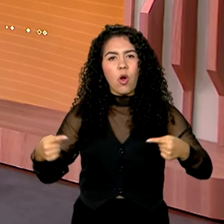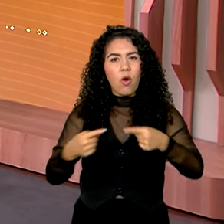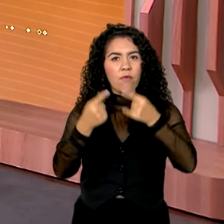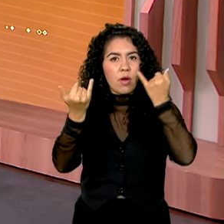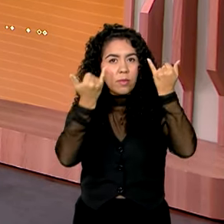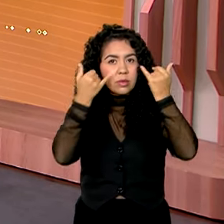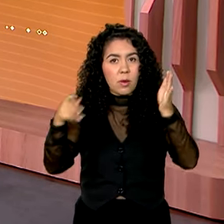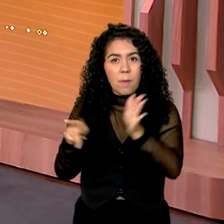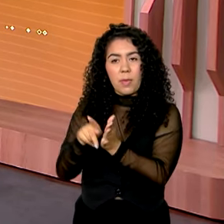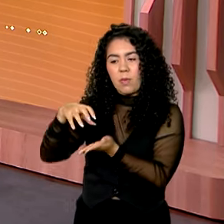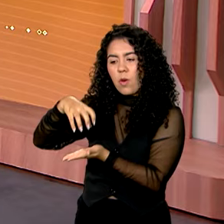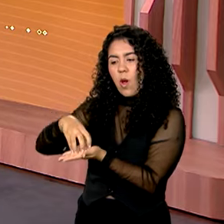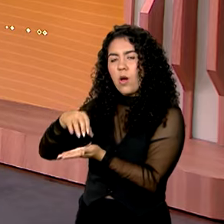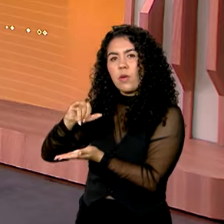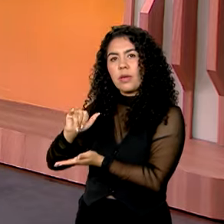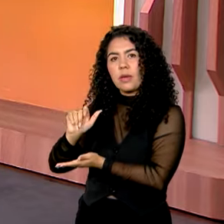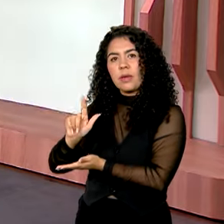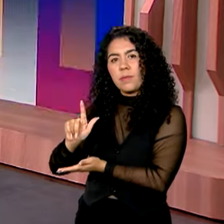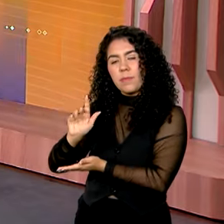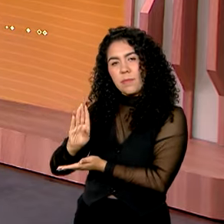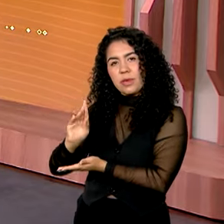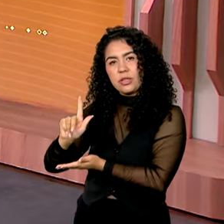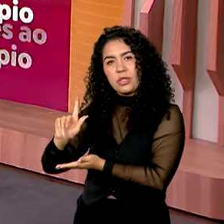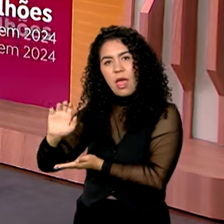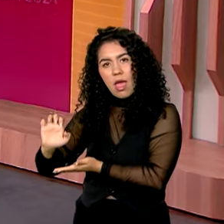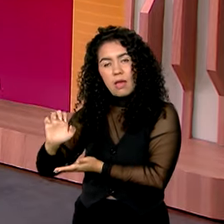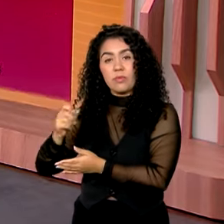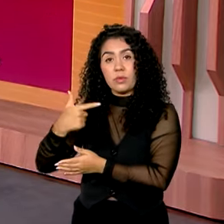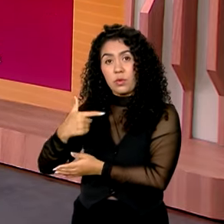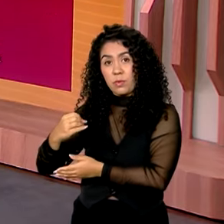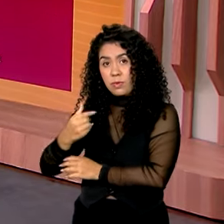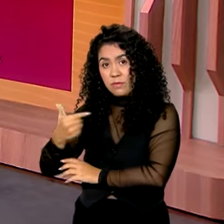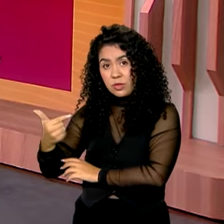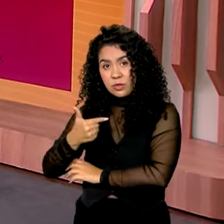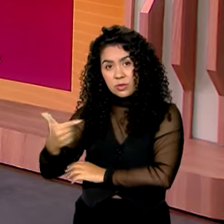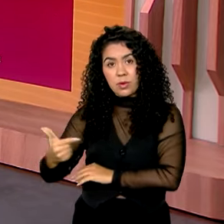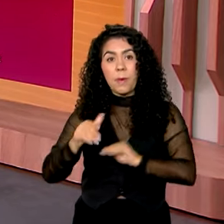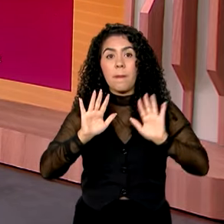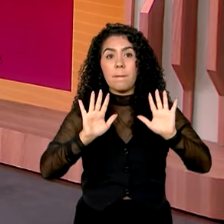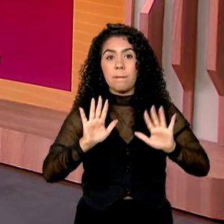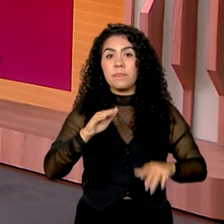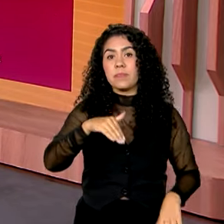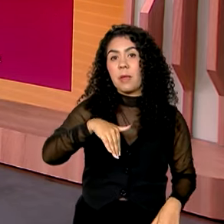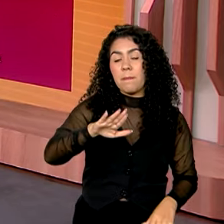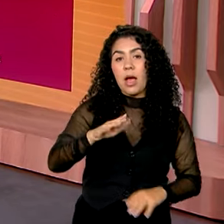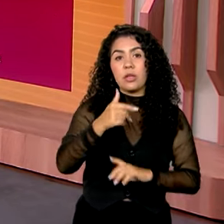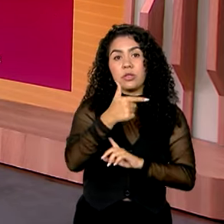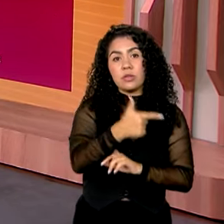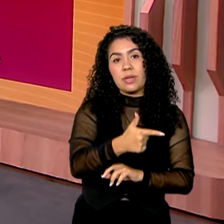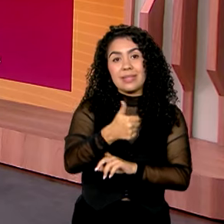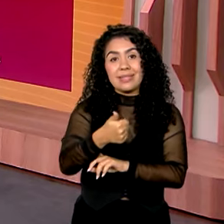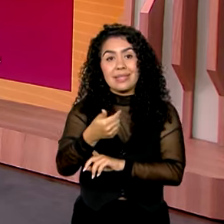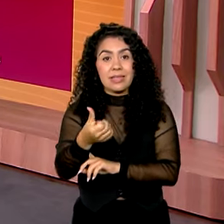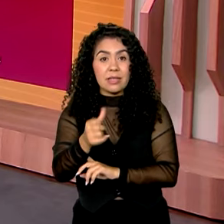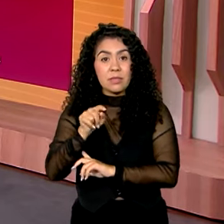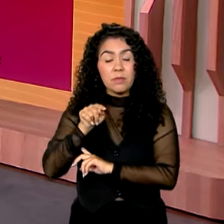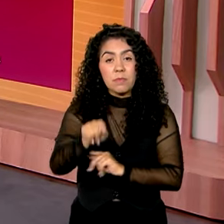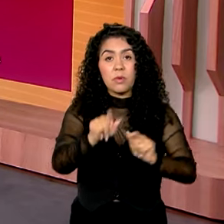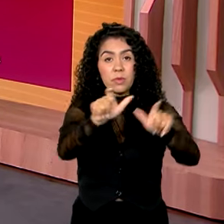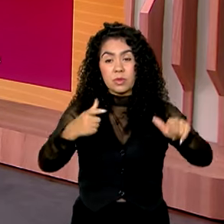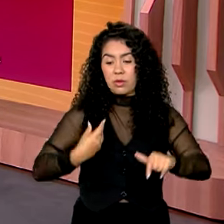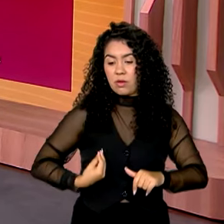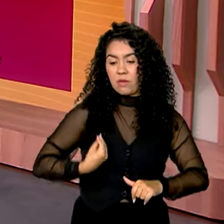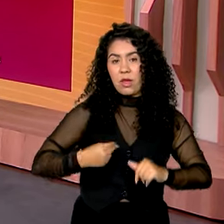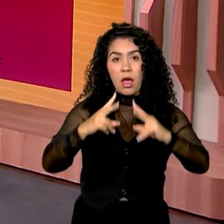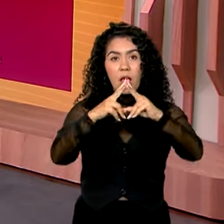do IBGE de 2022. Mais de 216 mil moradores de Florianópolis